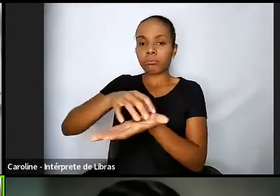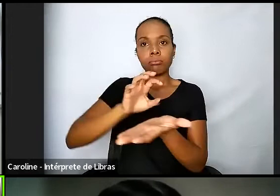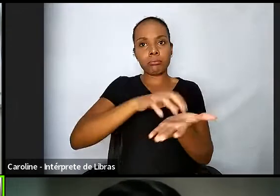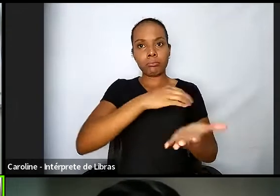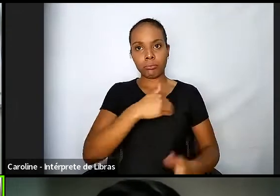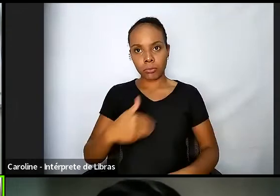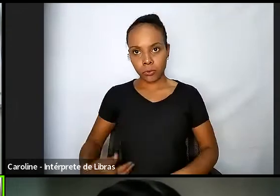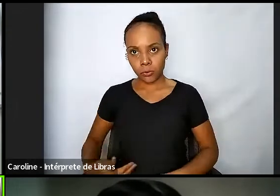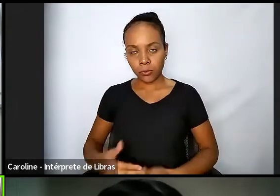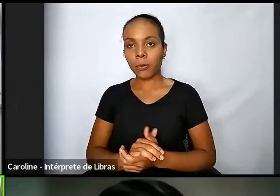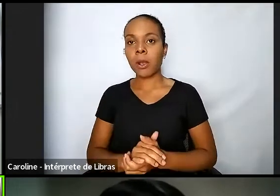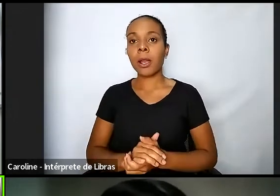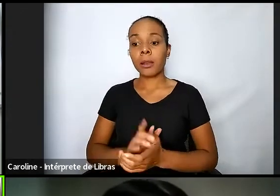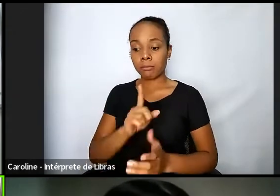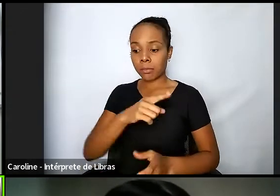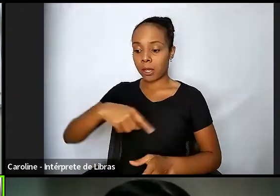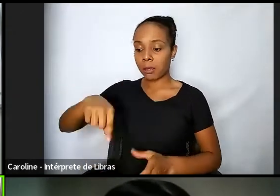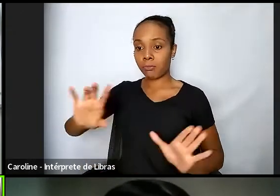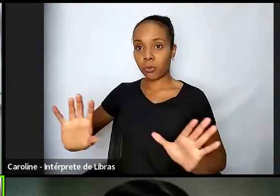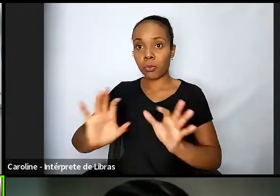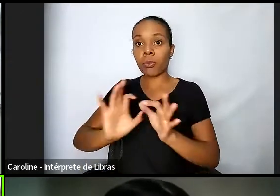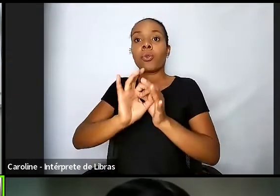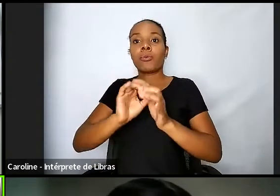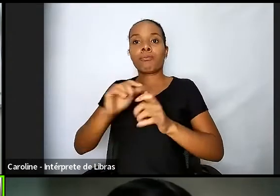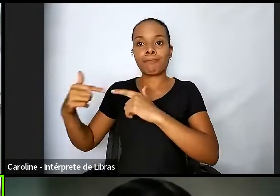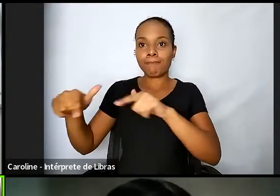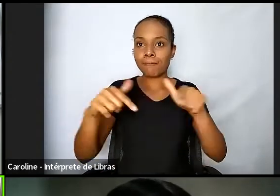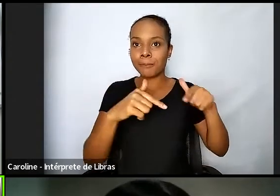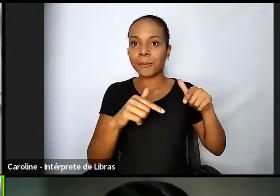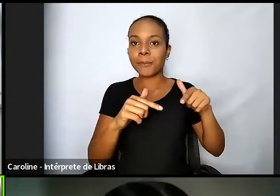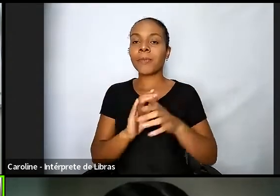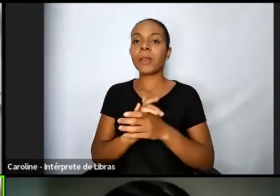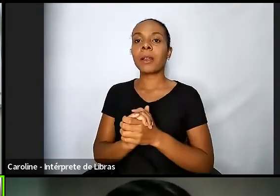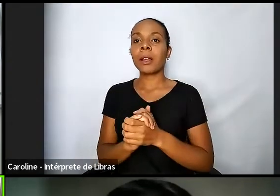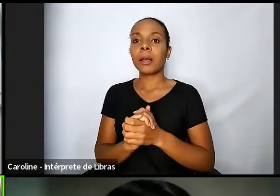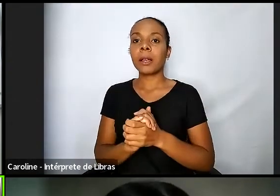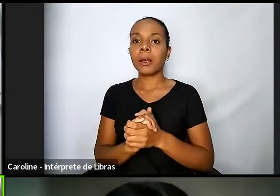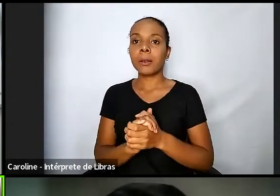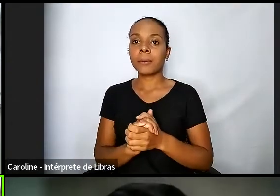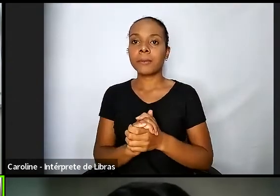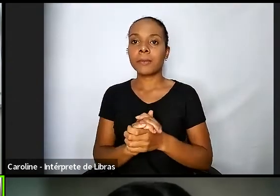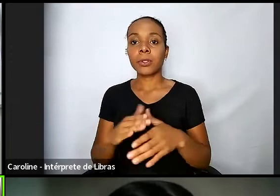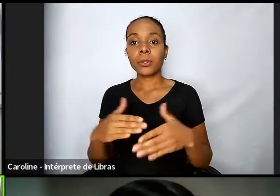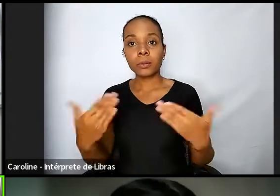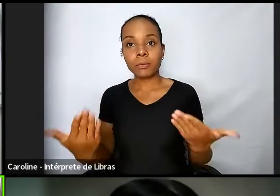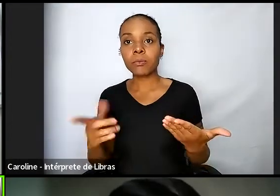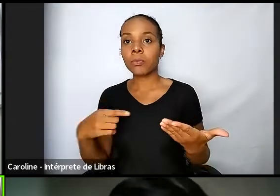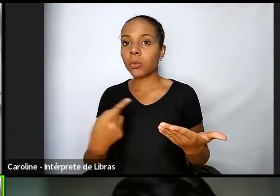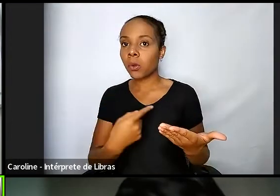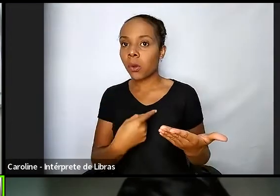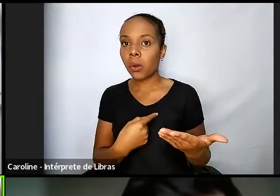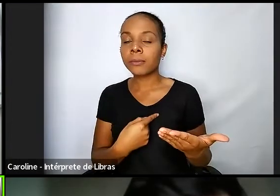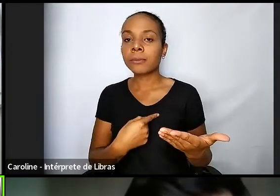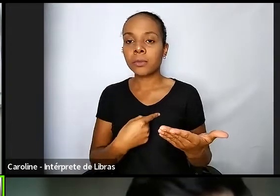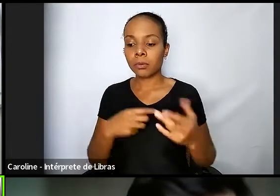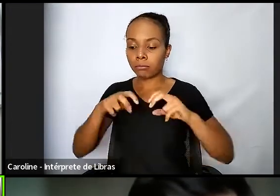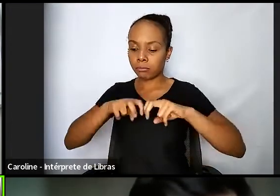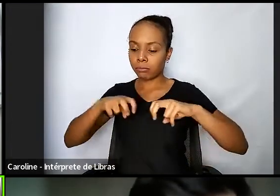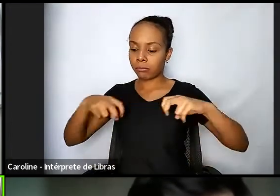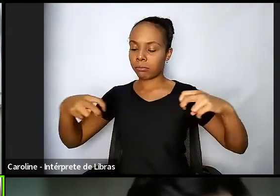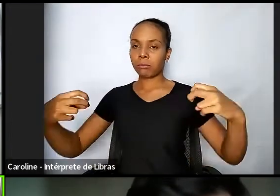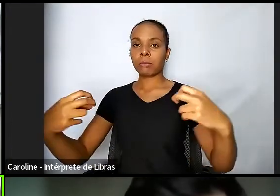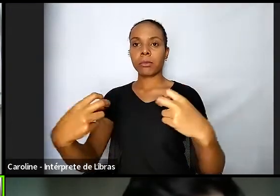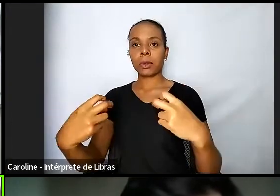e aí nós tivemos então uma mesa que só tratou desse fluxo